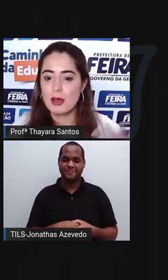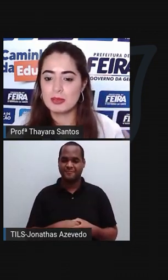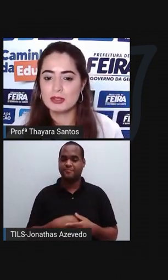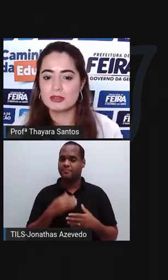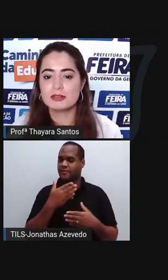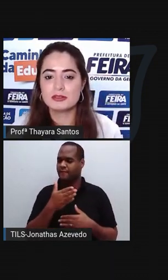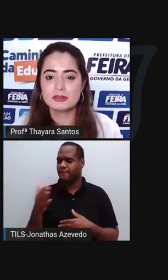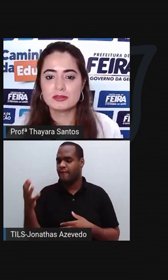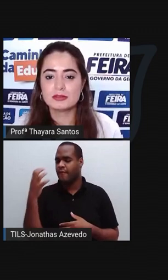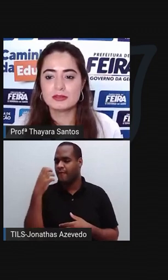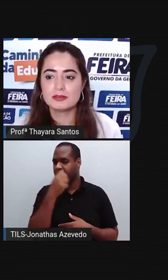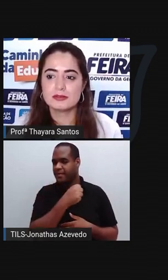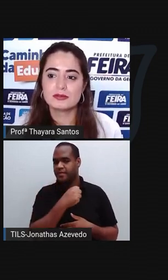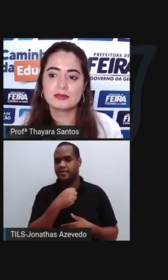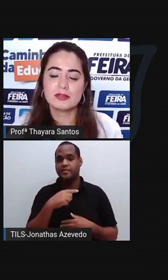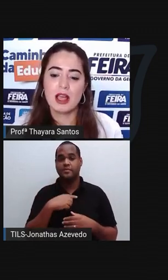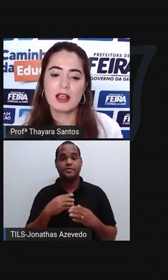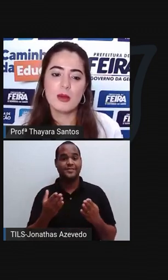mais rápido.